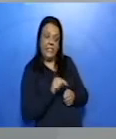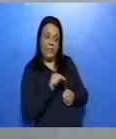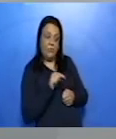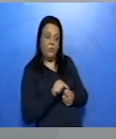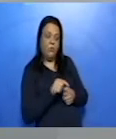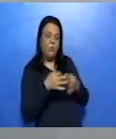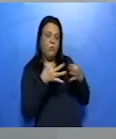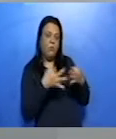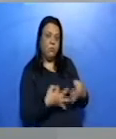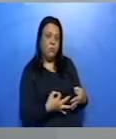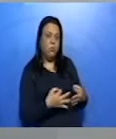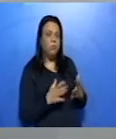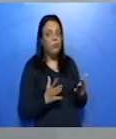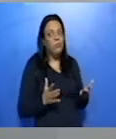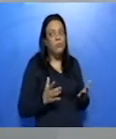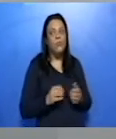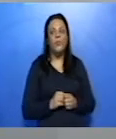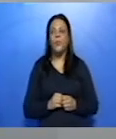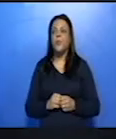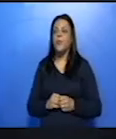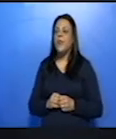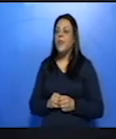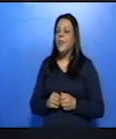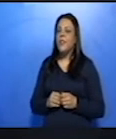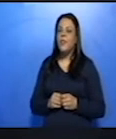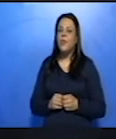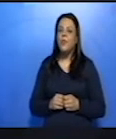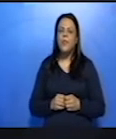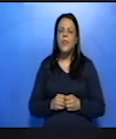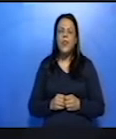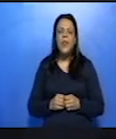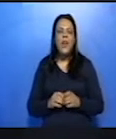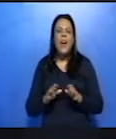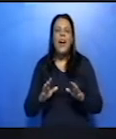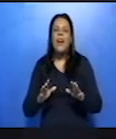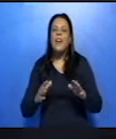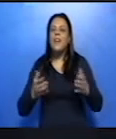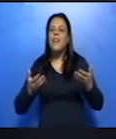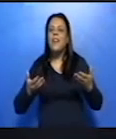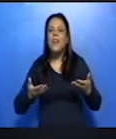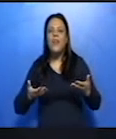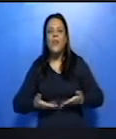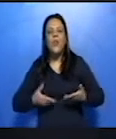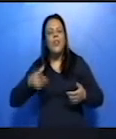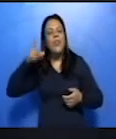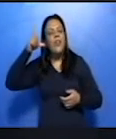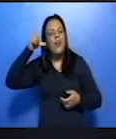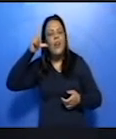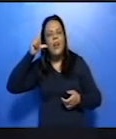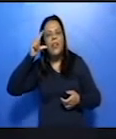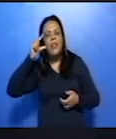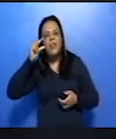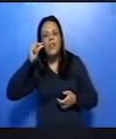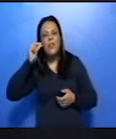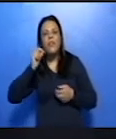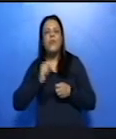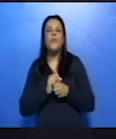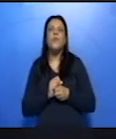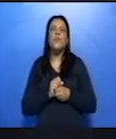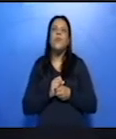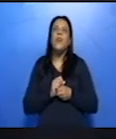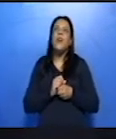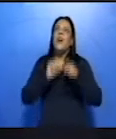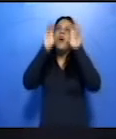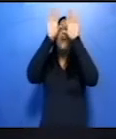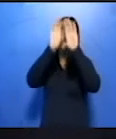Parte 4. Tudo lhe parecia agora melhor. As outras coisas traziam outro aspecto. O